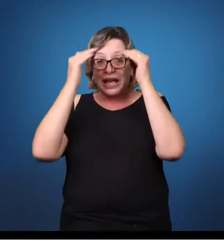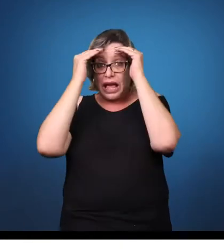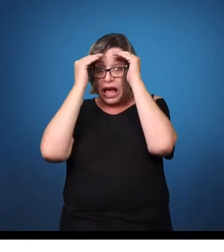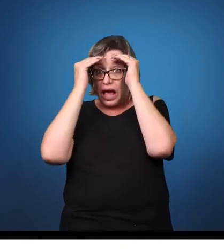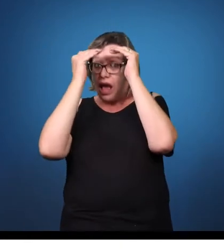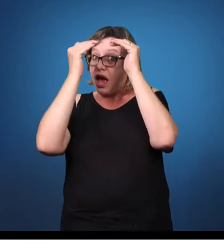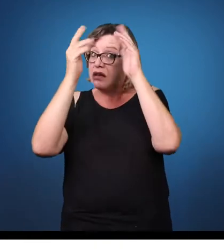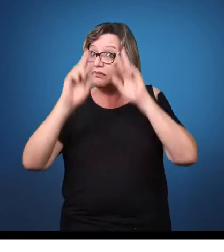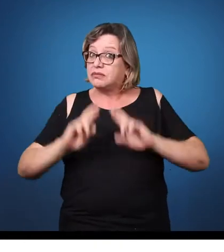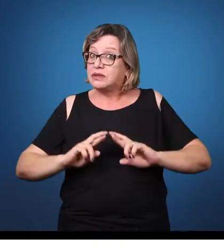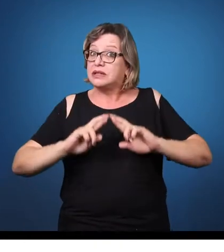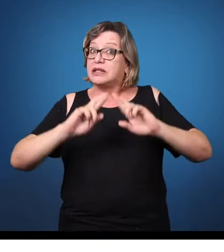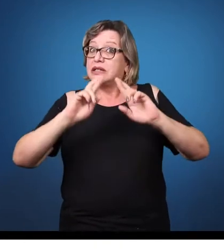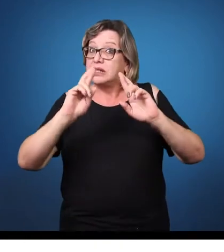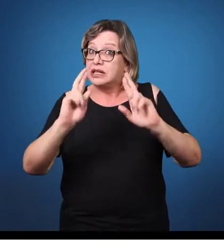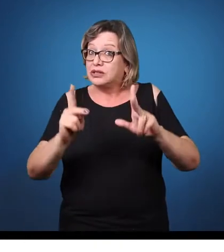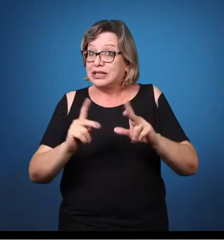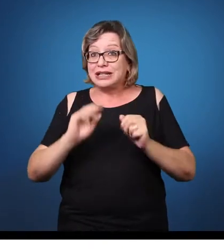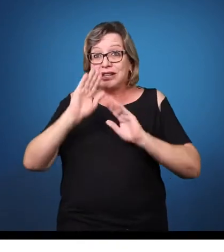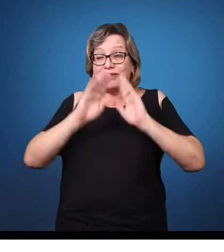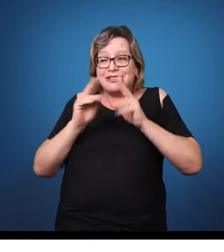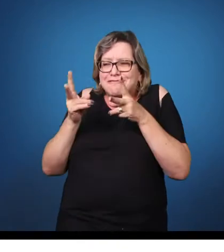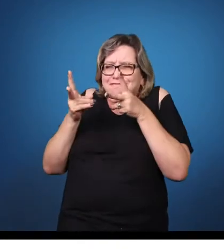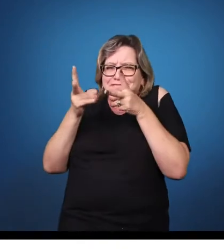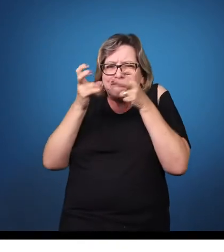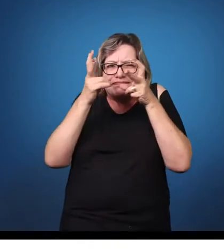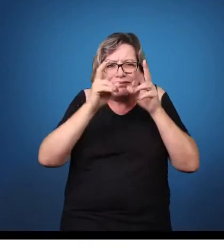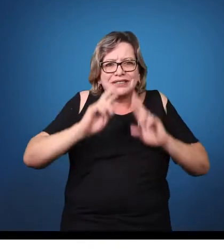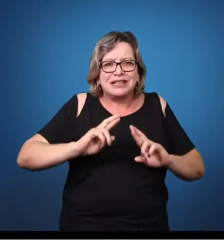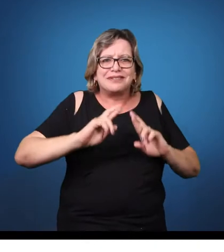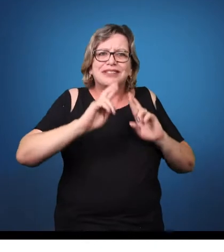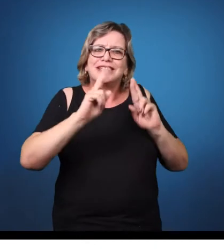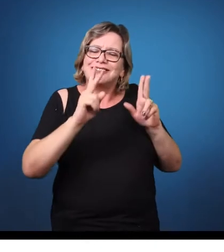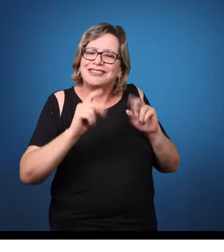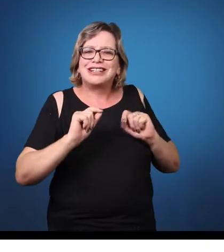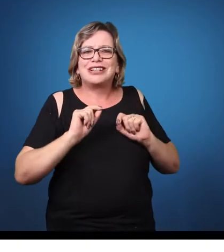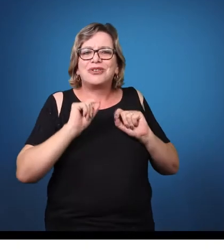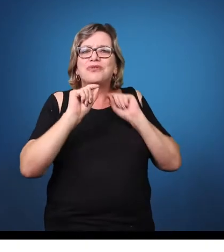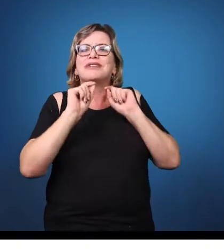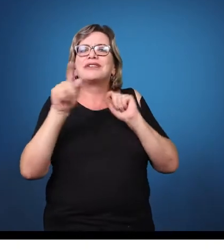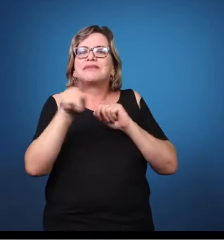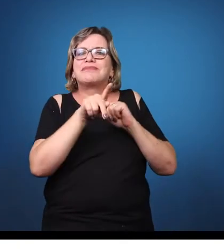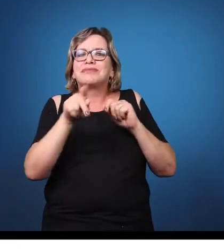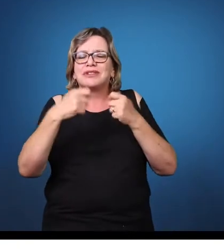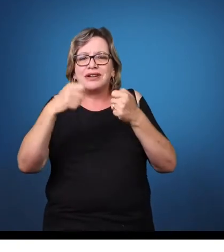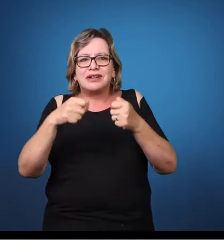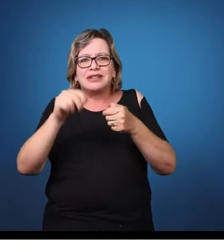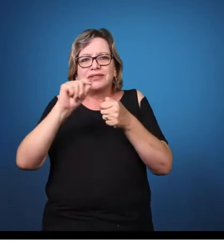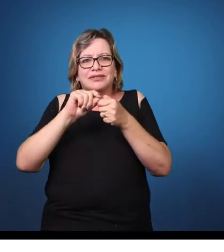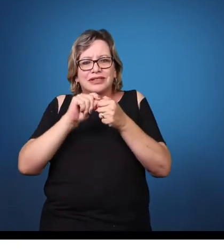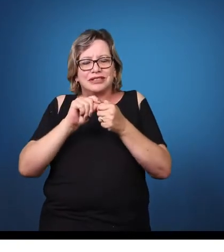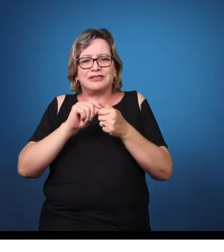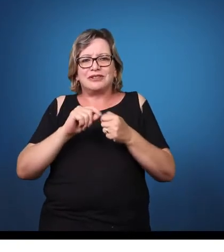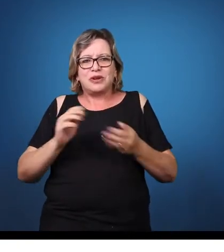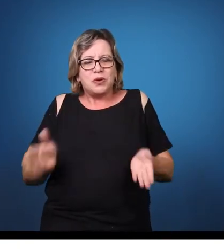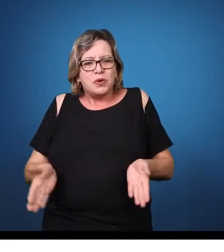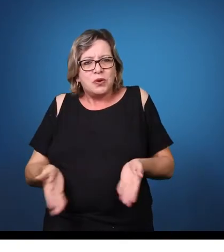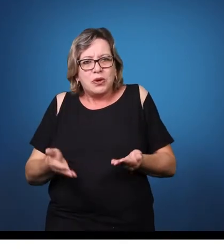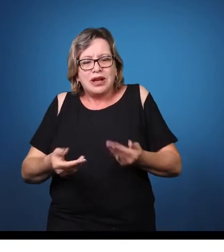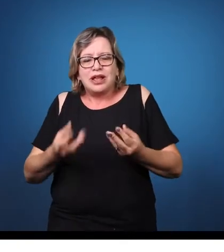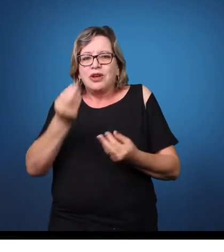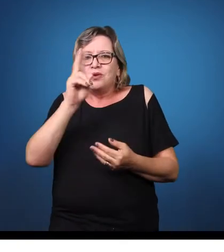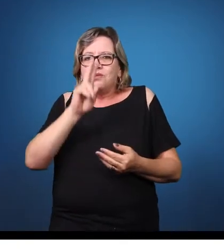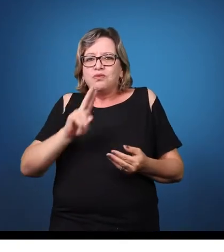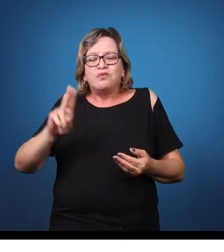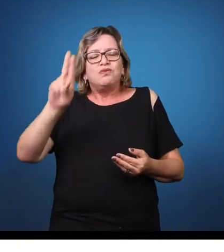e atividades que possibilitam a criança a estimular a memória, a estimular a atenção.